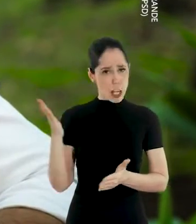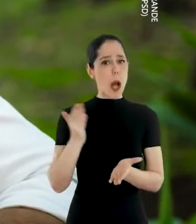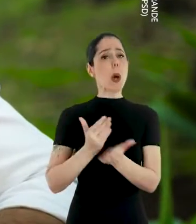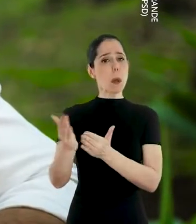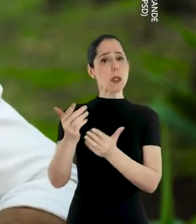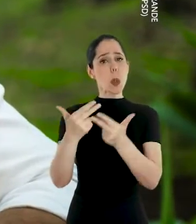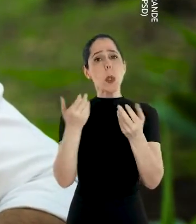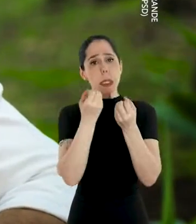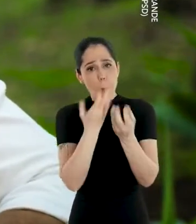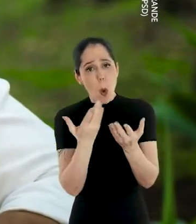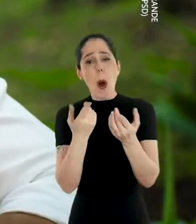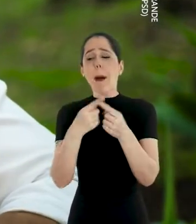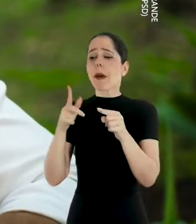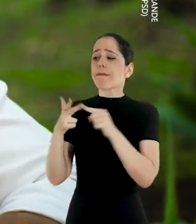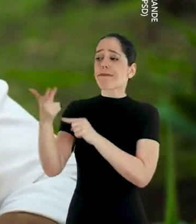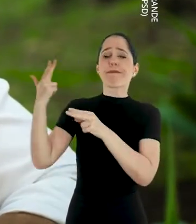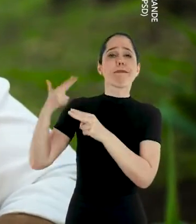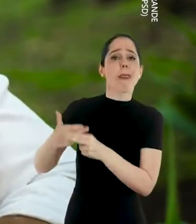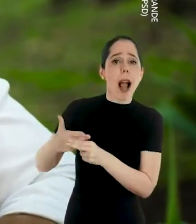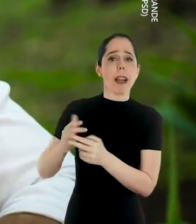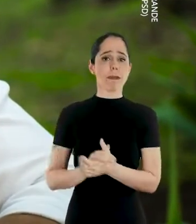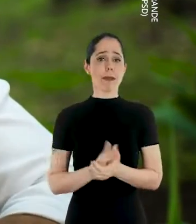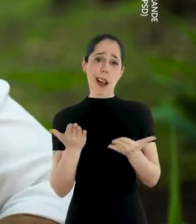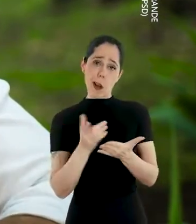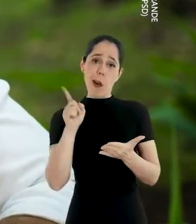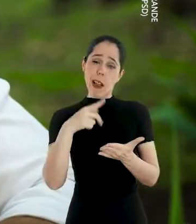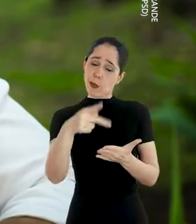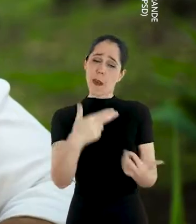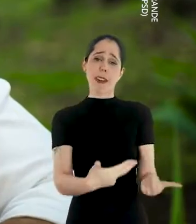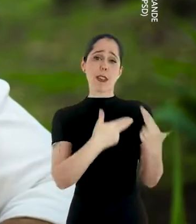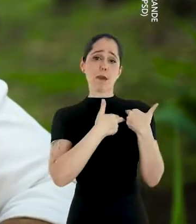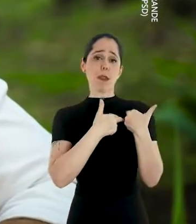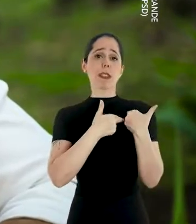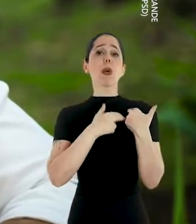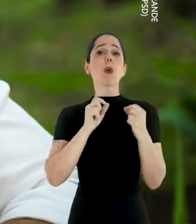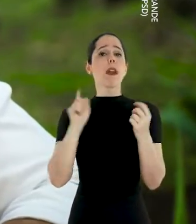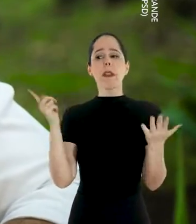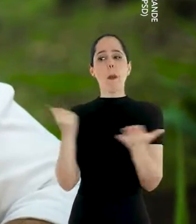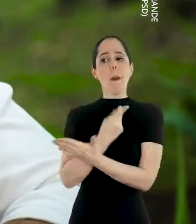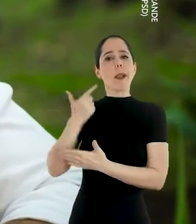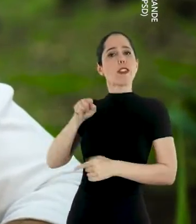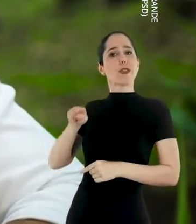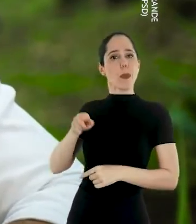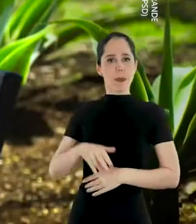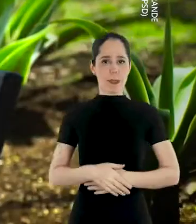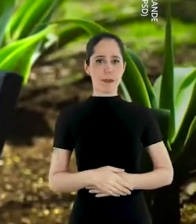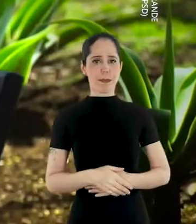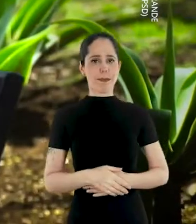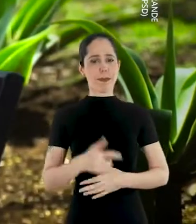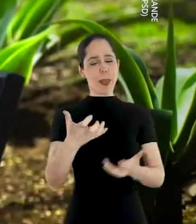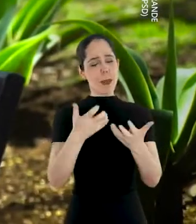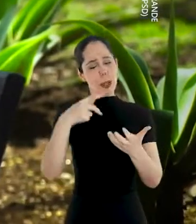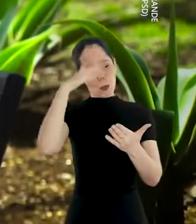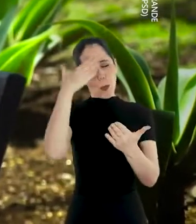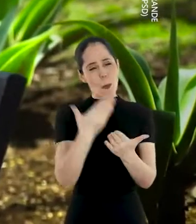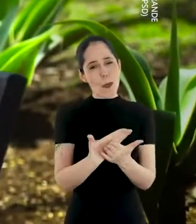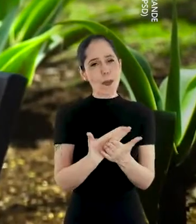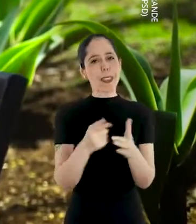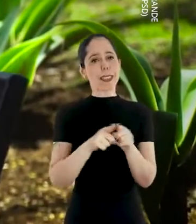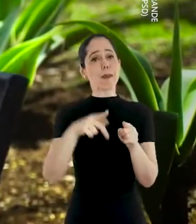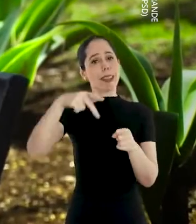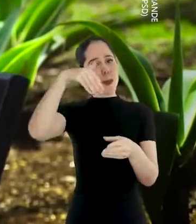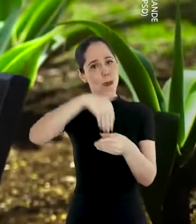boas, mas foram interrompidos. Agora está na sua mão não deixar isso acontecer novamente. Eu conto com a sua